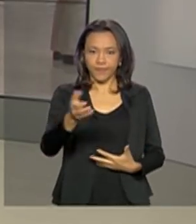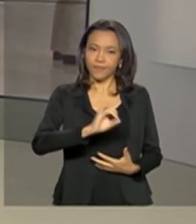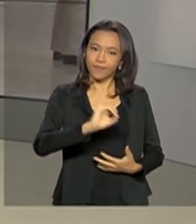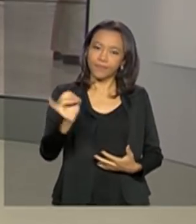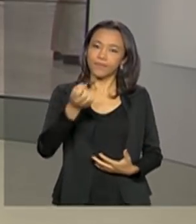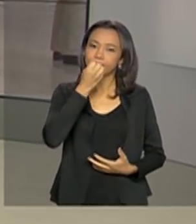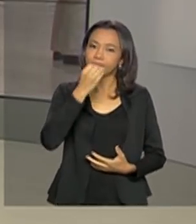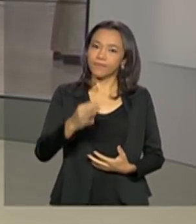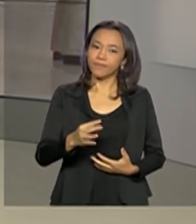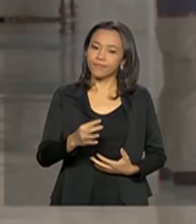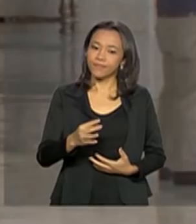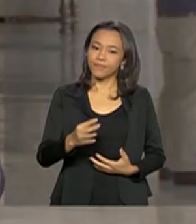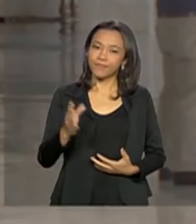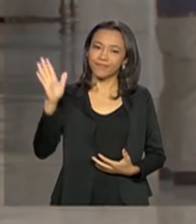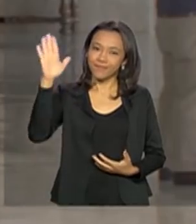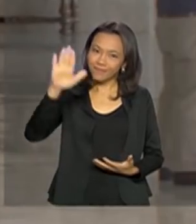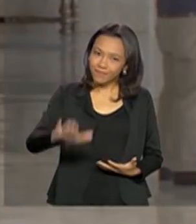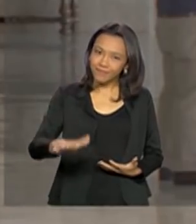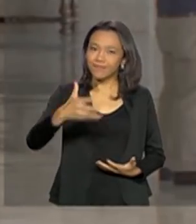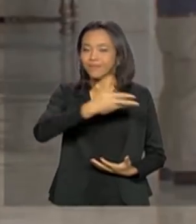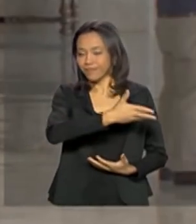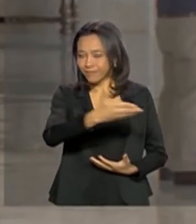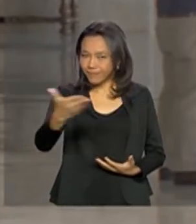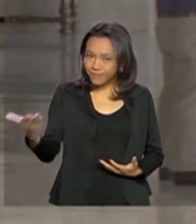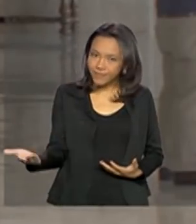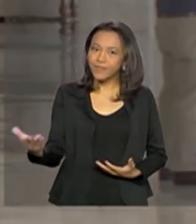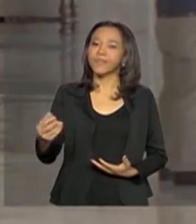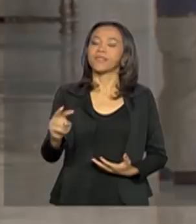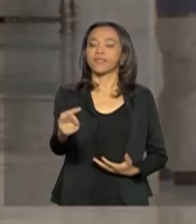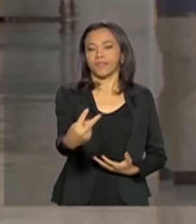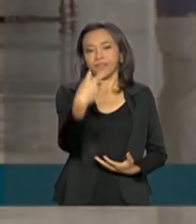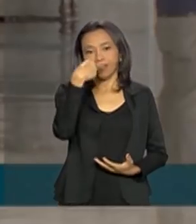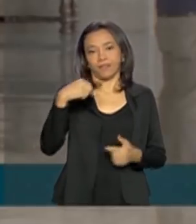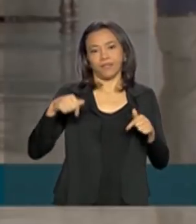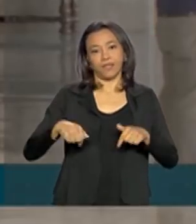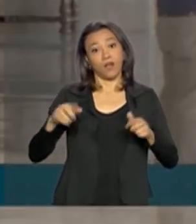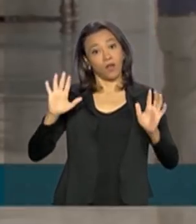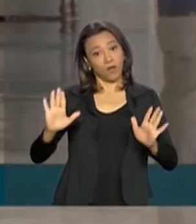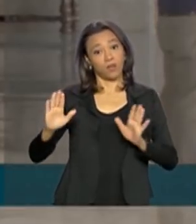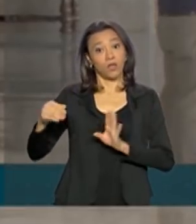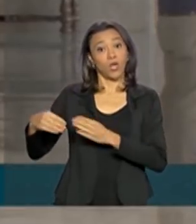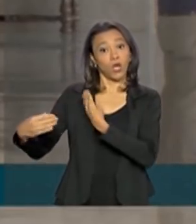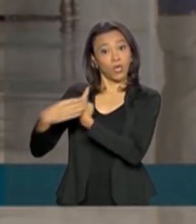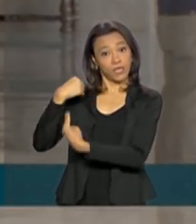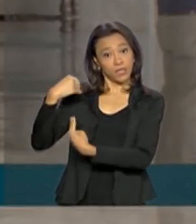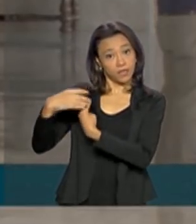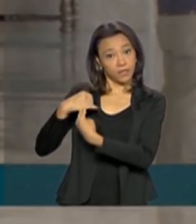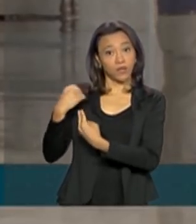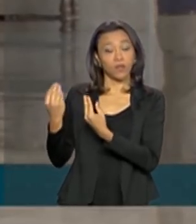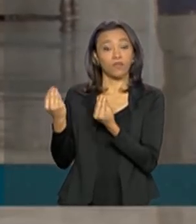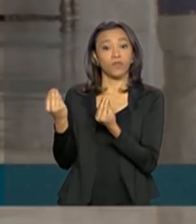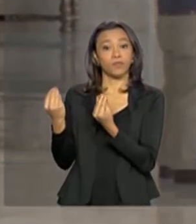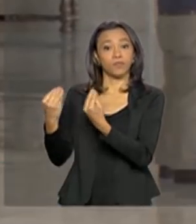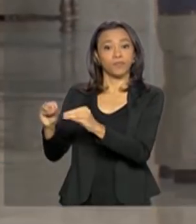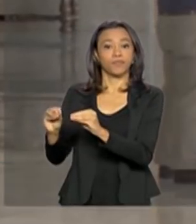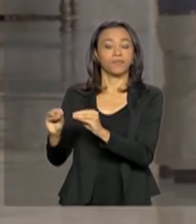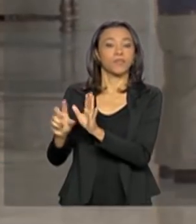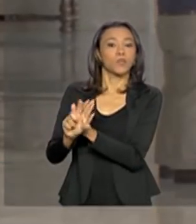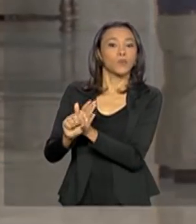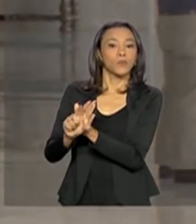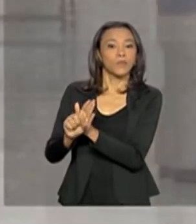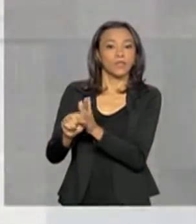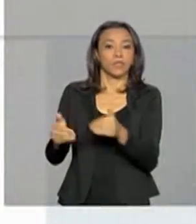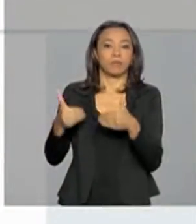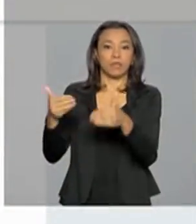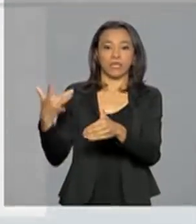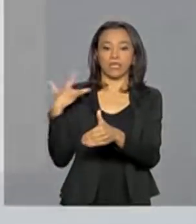Bom dia para você. Aliás, boa tarde para você, boa tarde a todos que nos acompanham. Olha, a recomendação foi publicada hoje no Twitter do Ministério da Saúde.